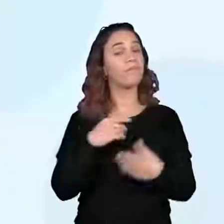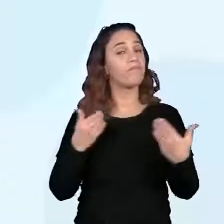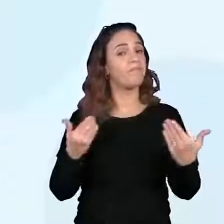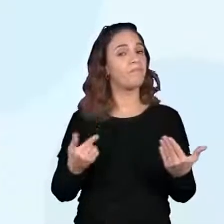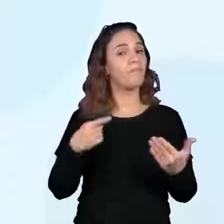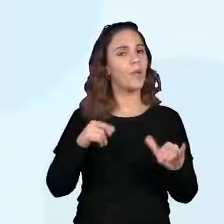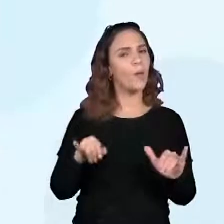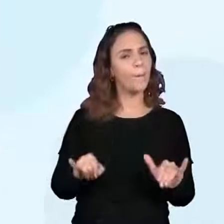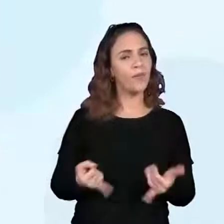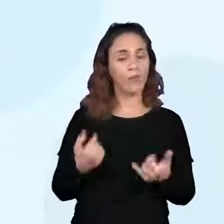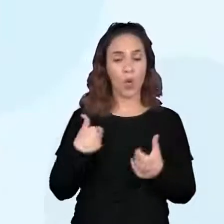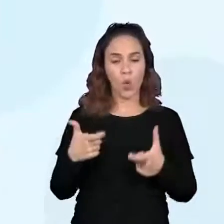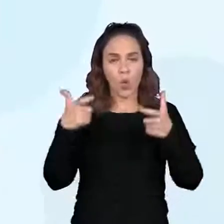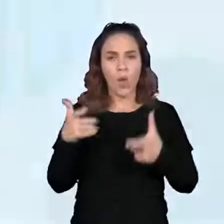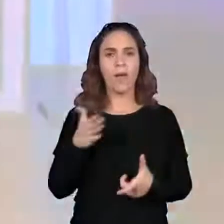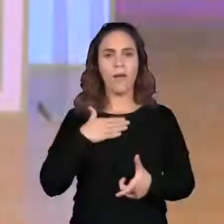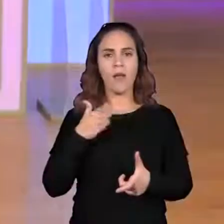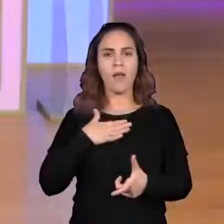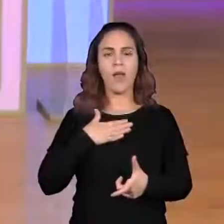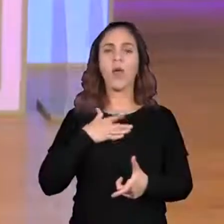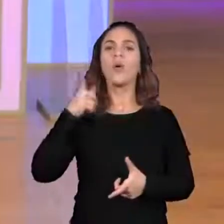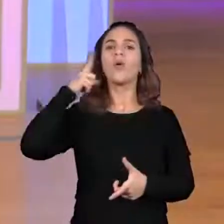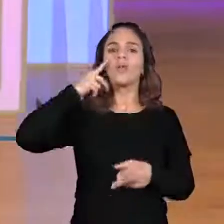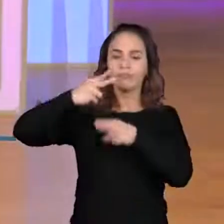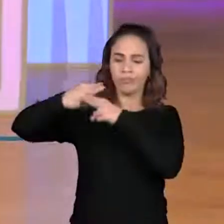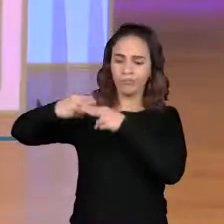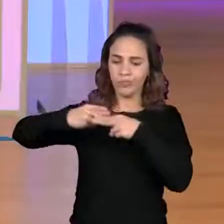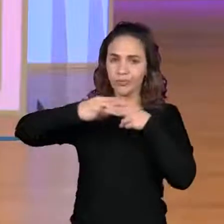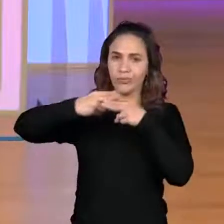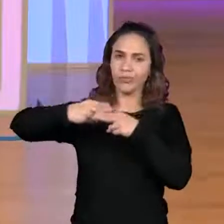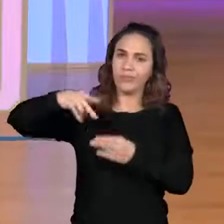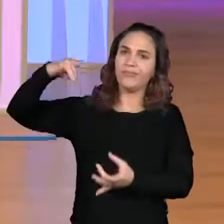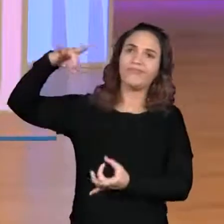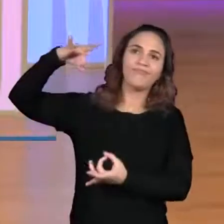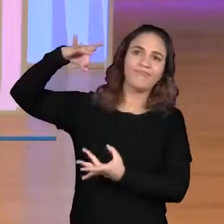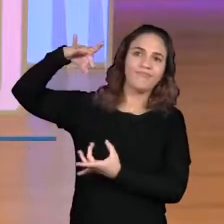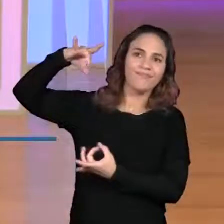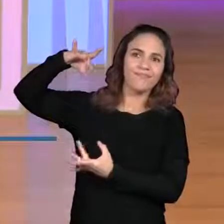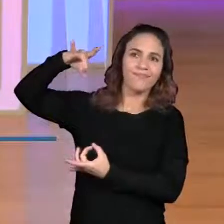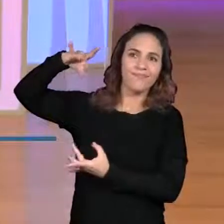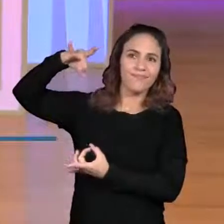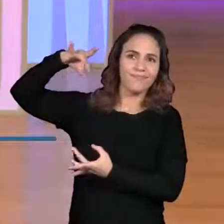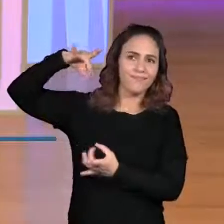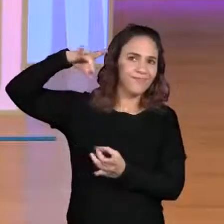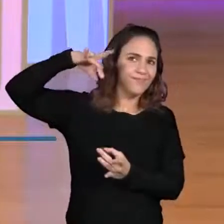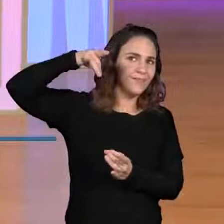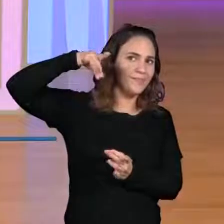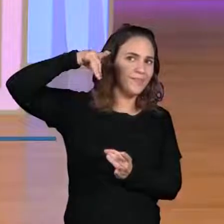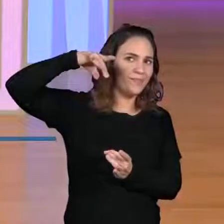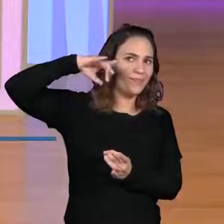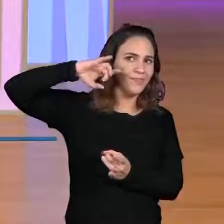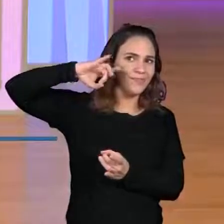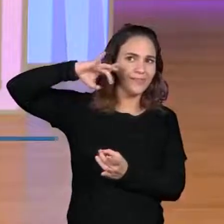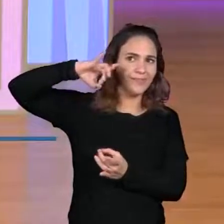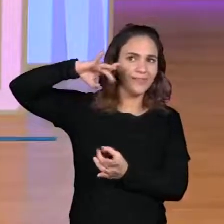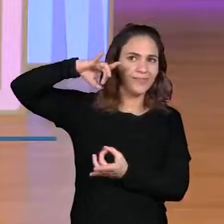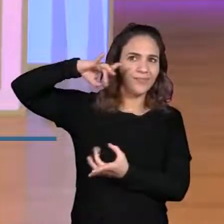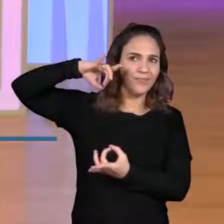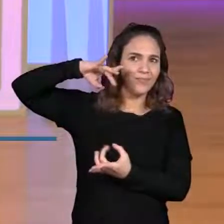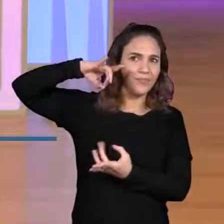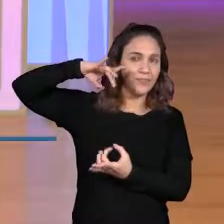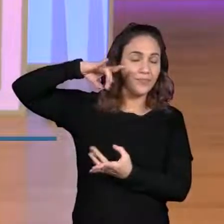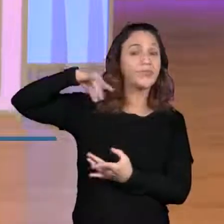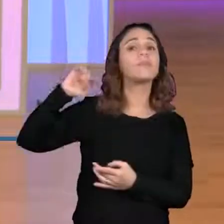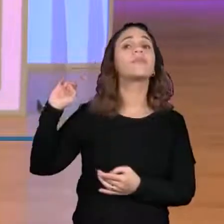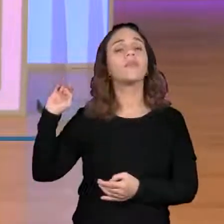a localização, o satélite, a localização da latitude e longitude da Terra para poder